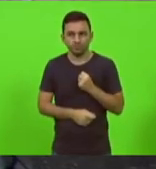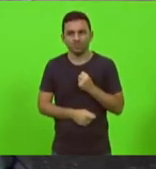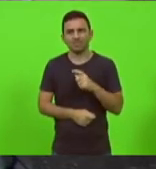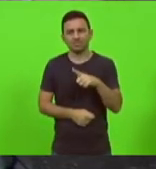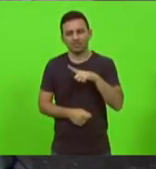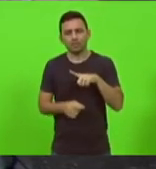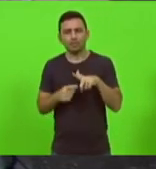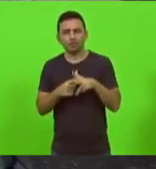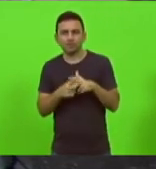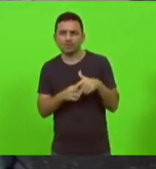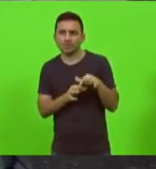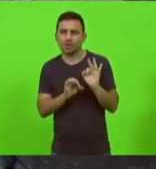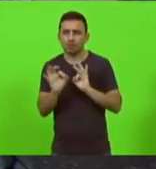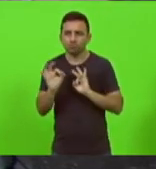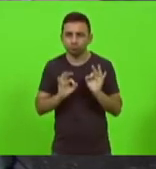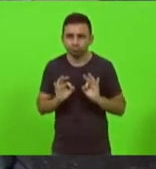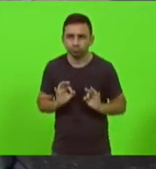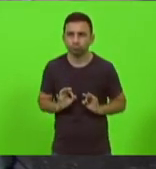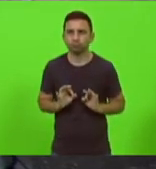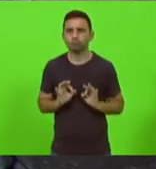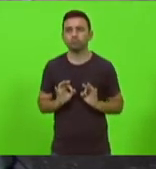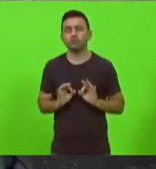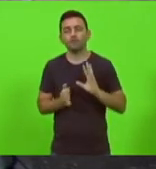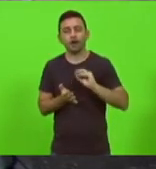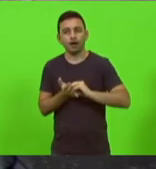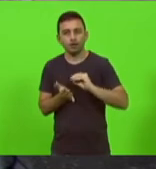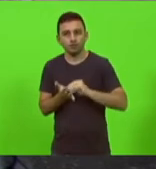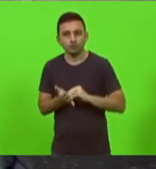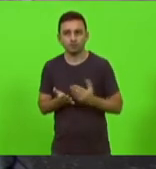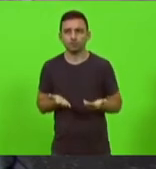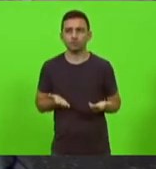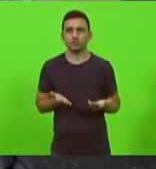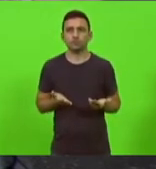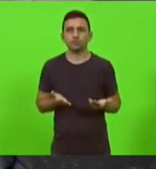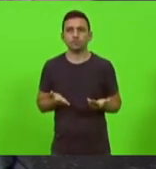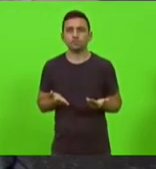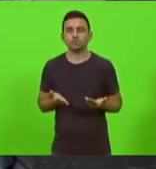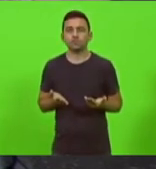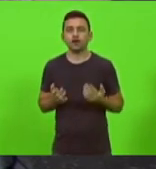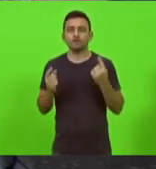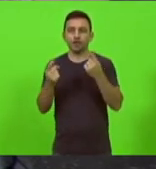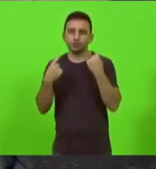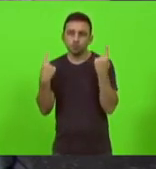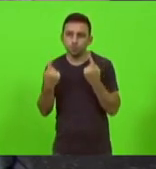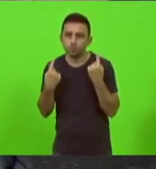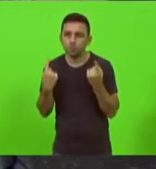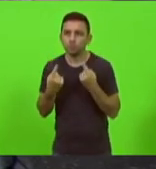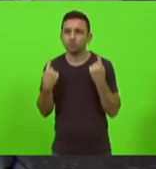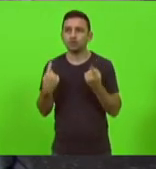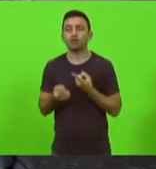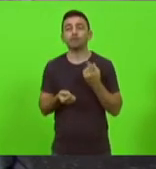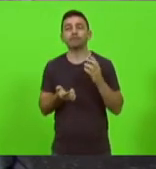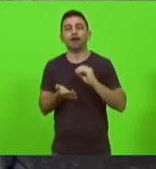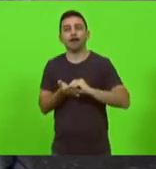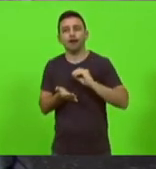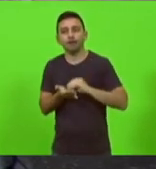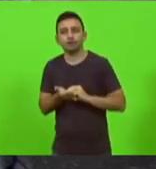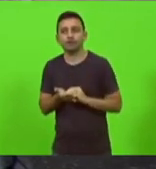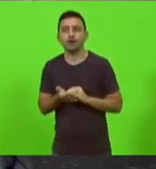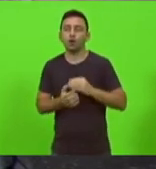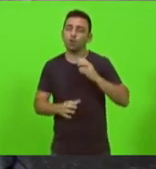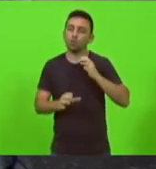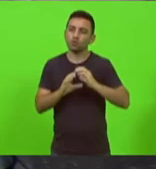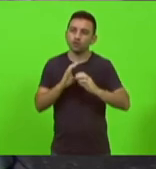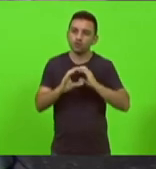falta de manutenção nas bases falta de manutenção nas viaturas falta de comunicação e falta